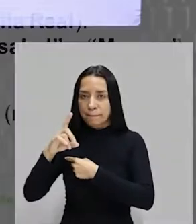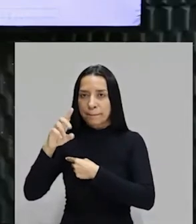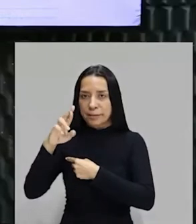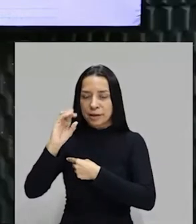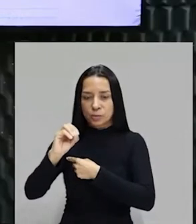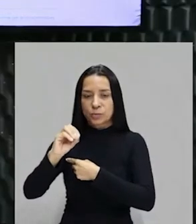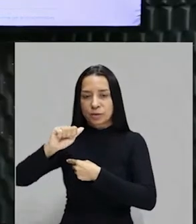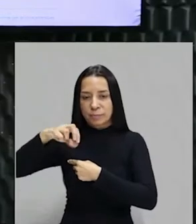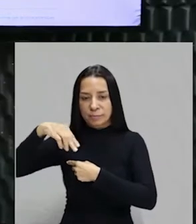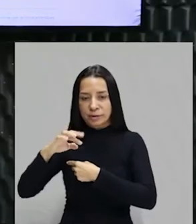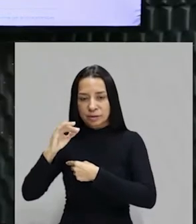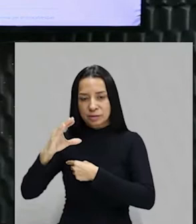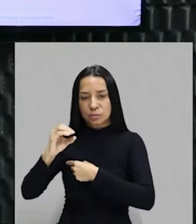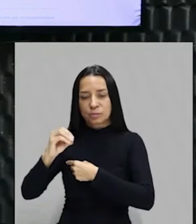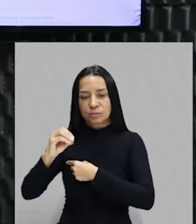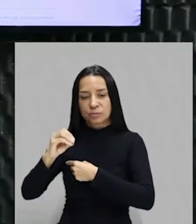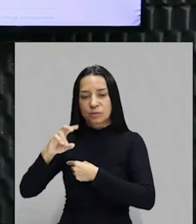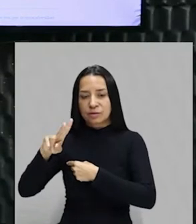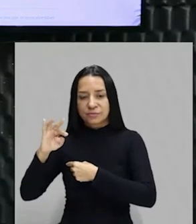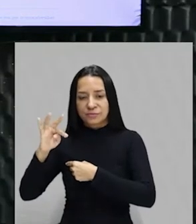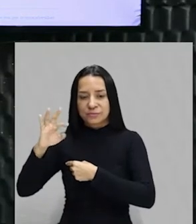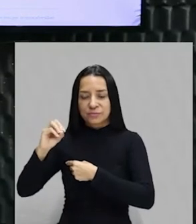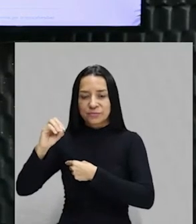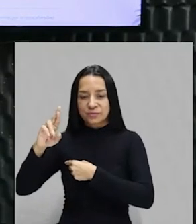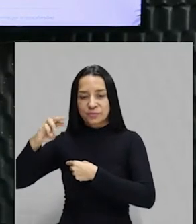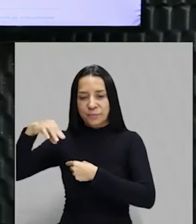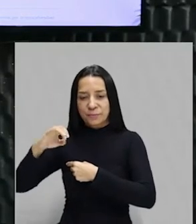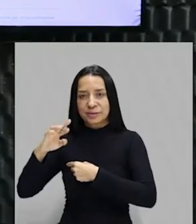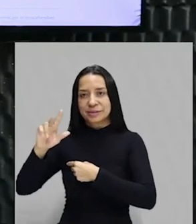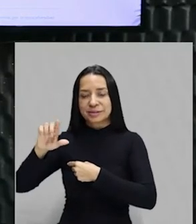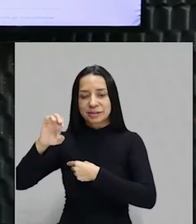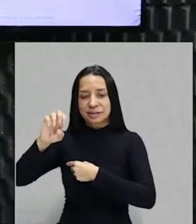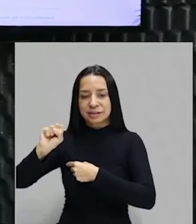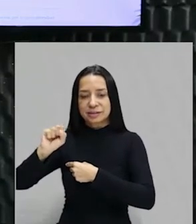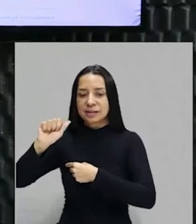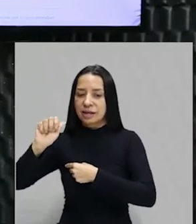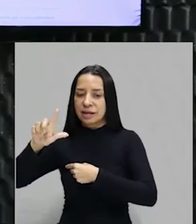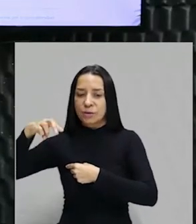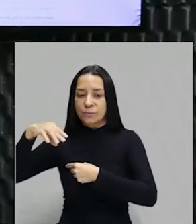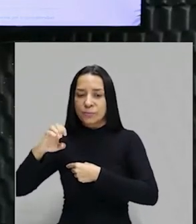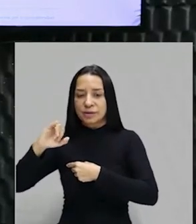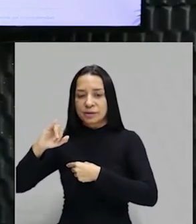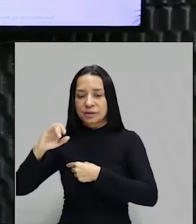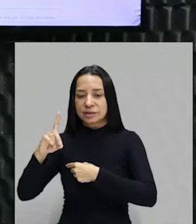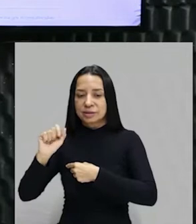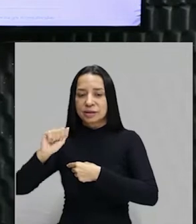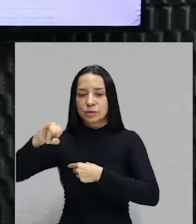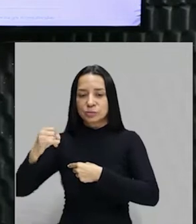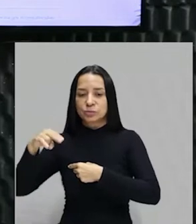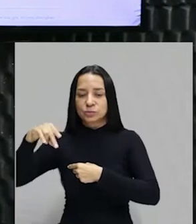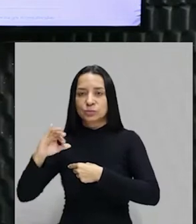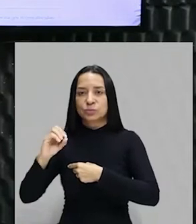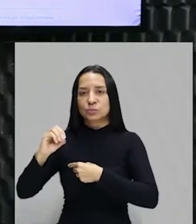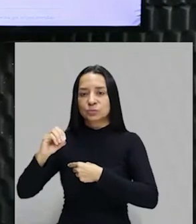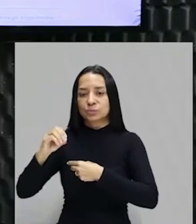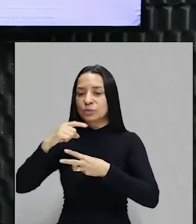Vitor Meirelles e Almeida Júnior. Pedro Américo, Vitor Meirelles e Almeida Júnior. Pedro Américo, tem que entrar na cabeça tem vocês, porque